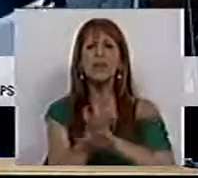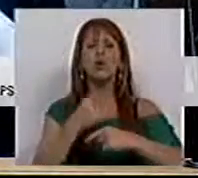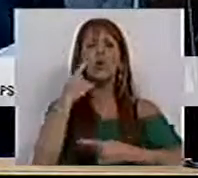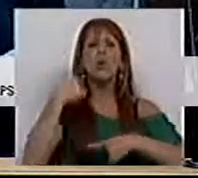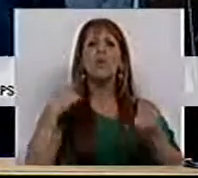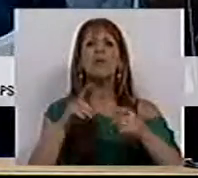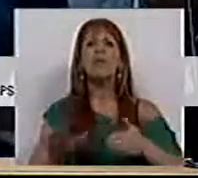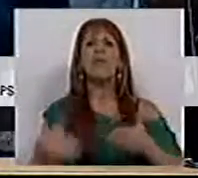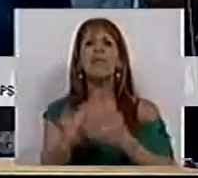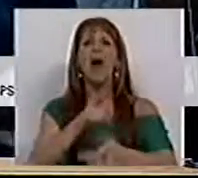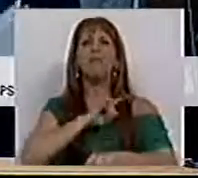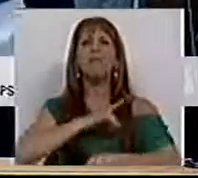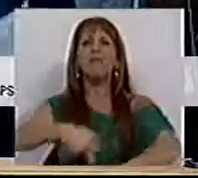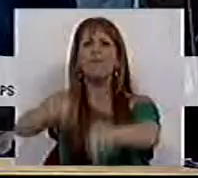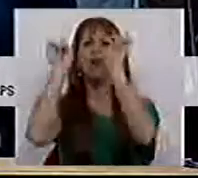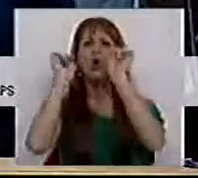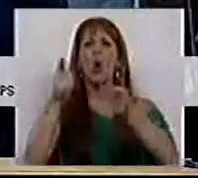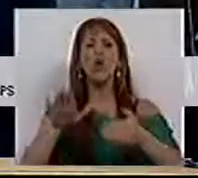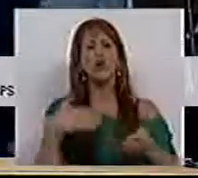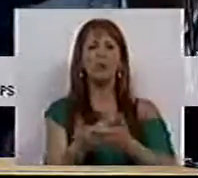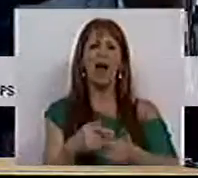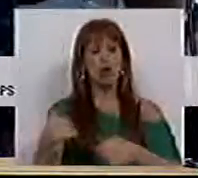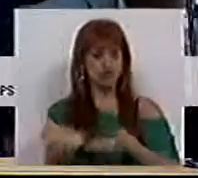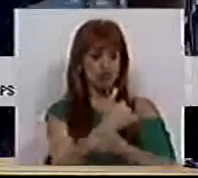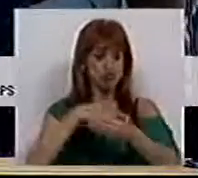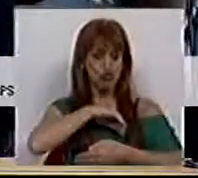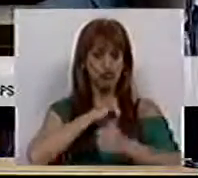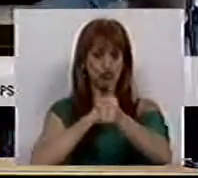público e entregar aos privados aquilo que dá lucro.